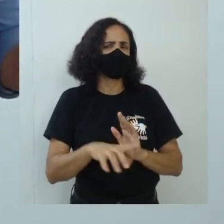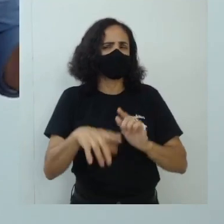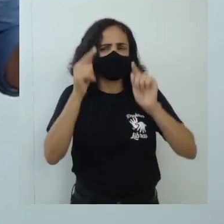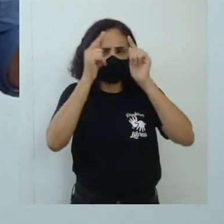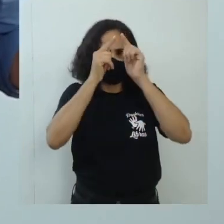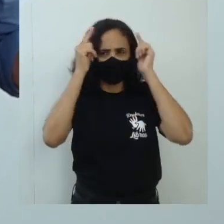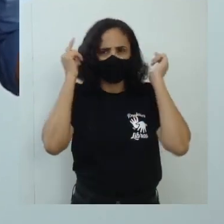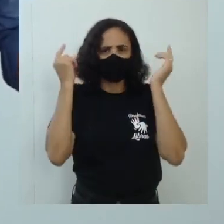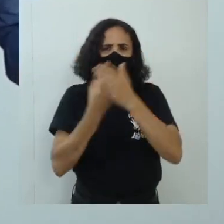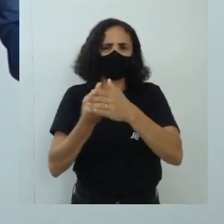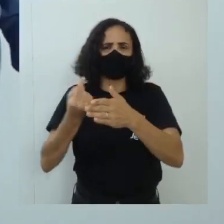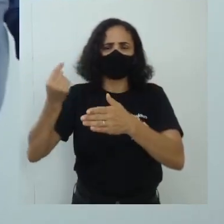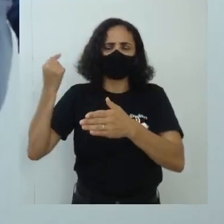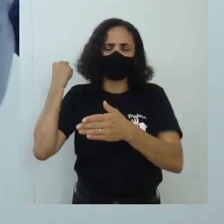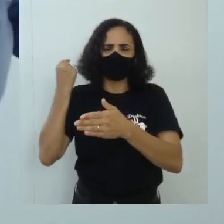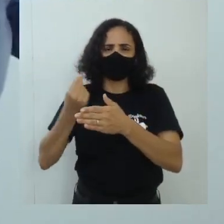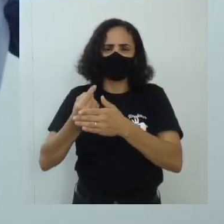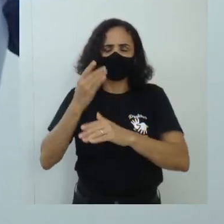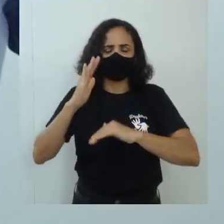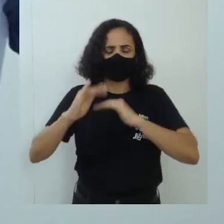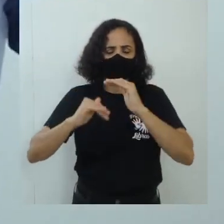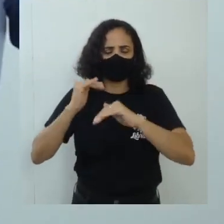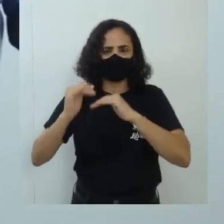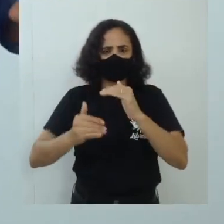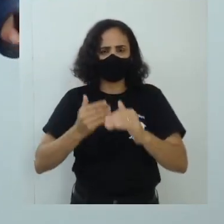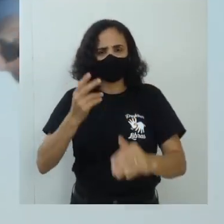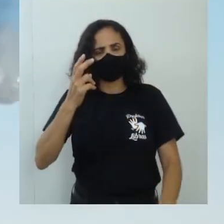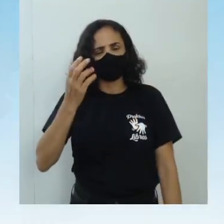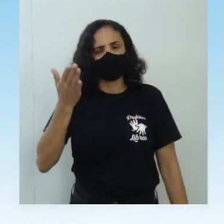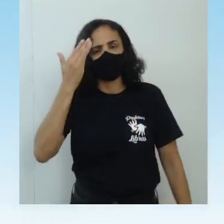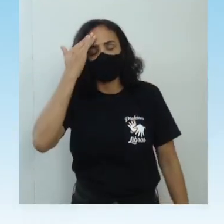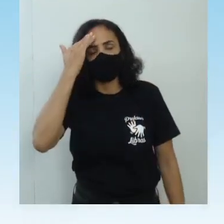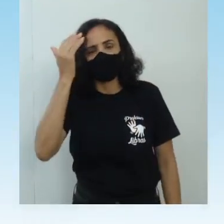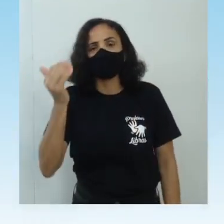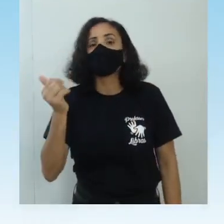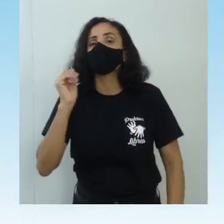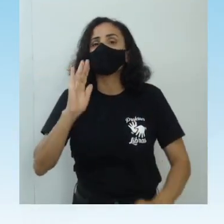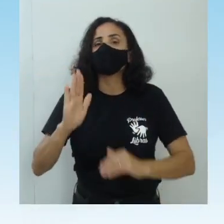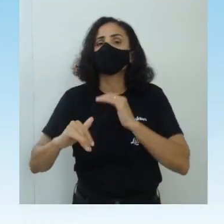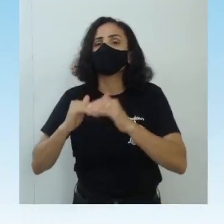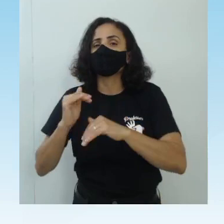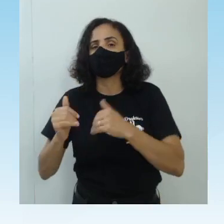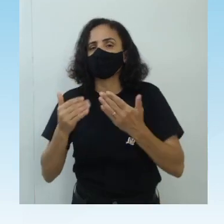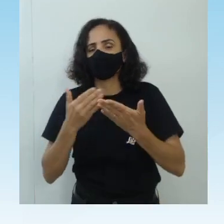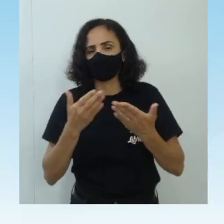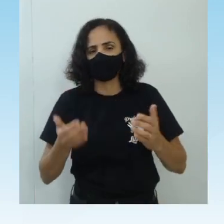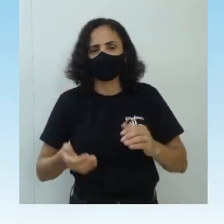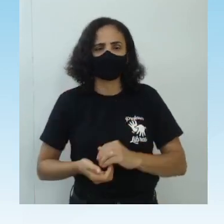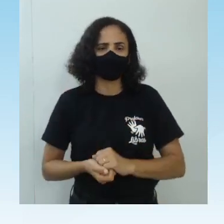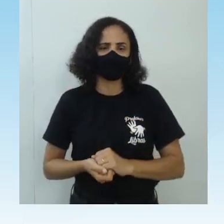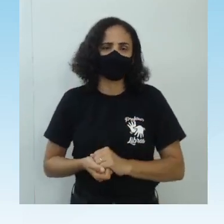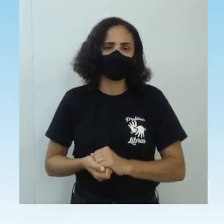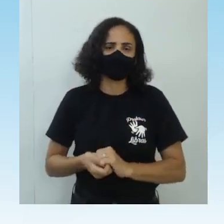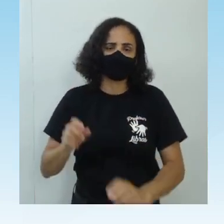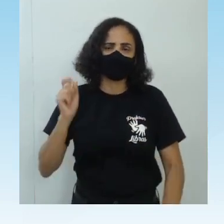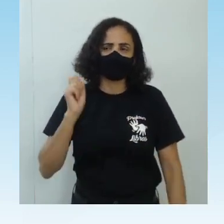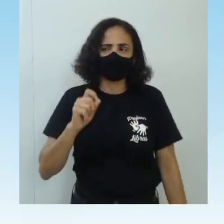desenvolver o saber como é que esse saber foi desenvolvido? através de que?